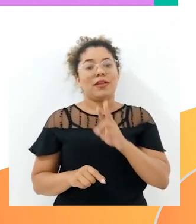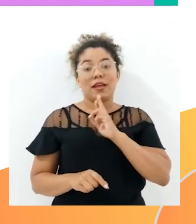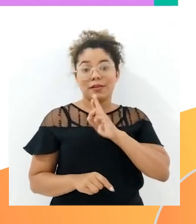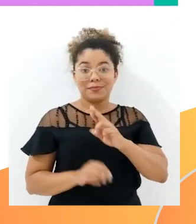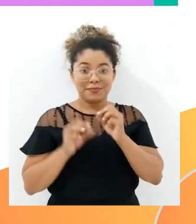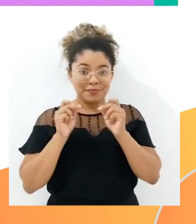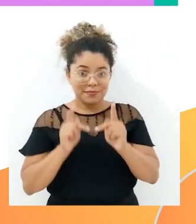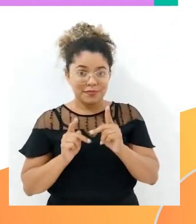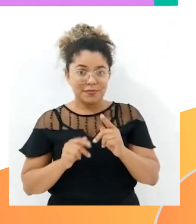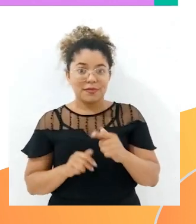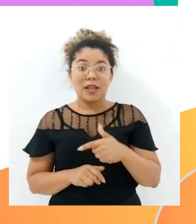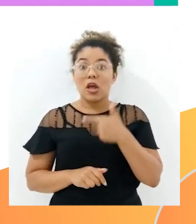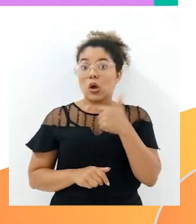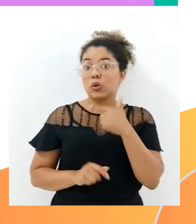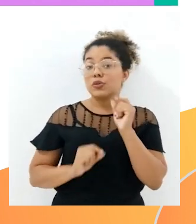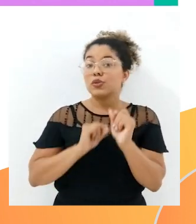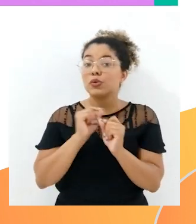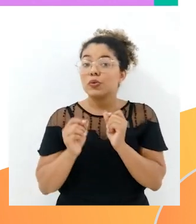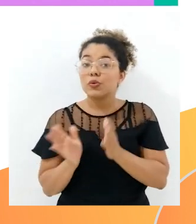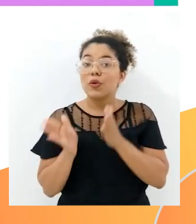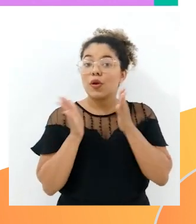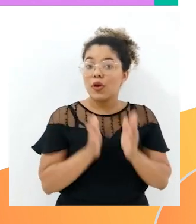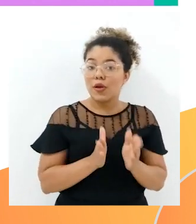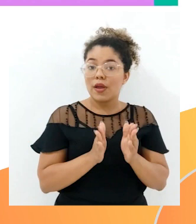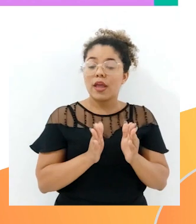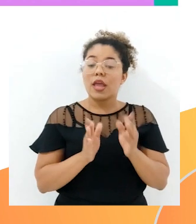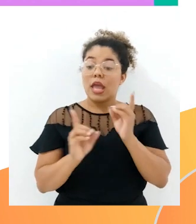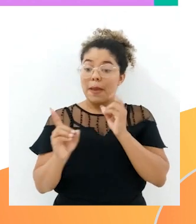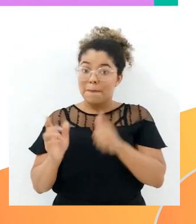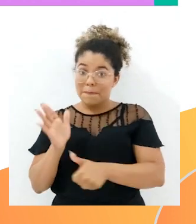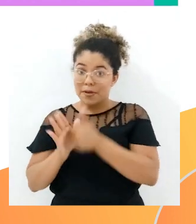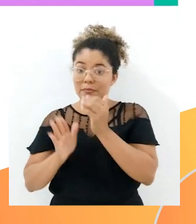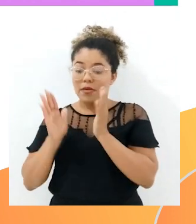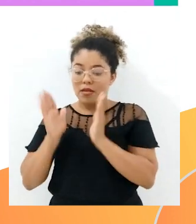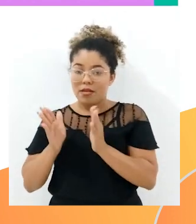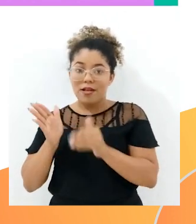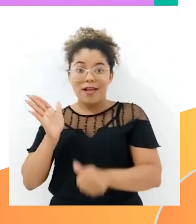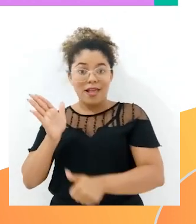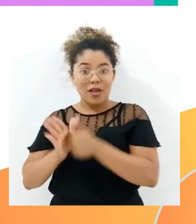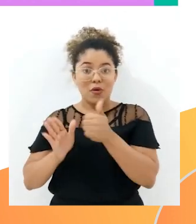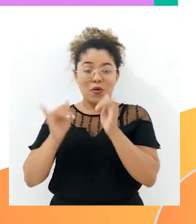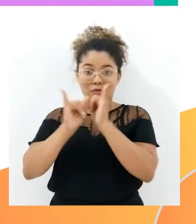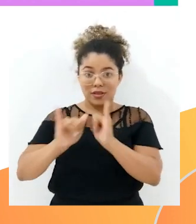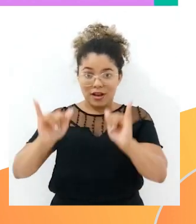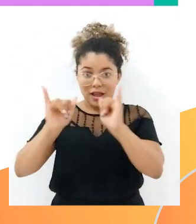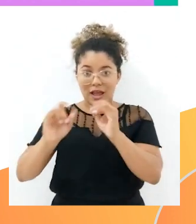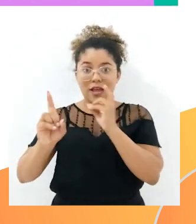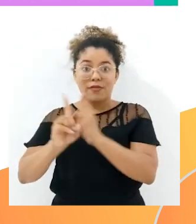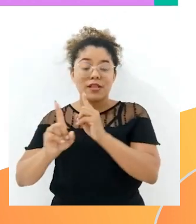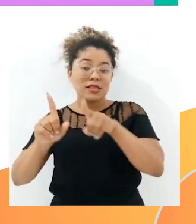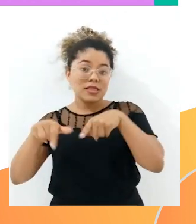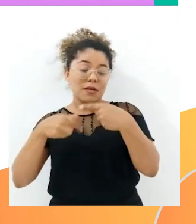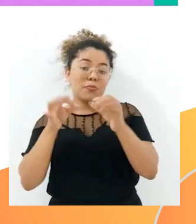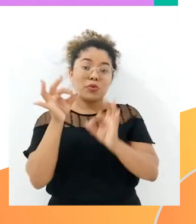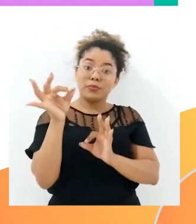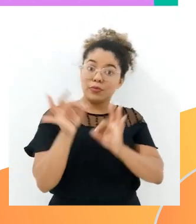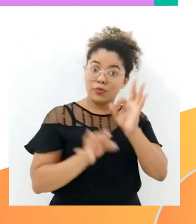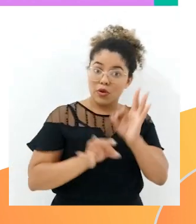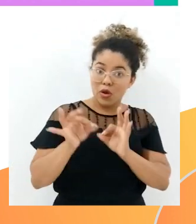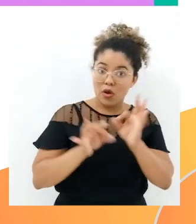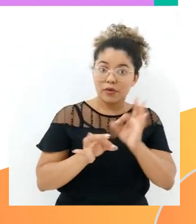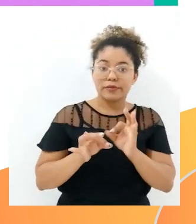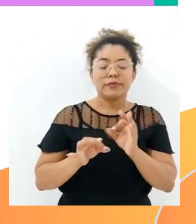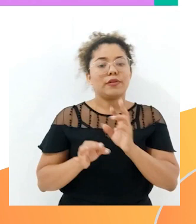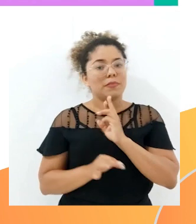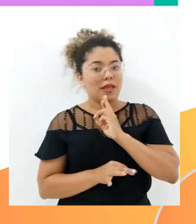O segundo passo, localizamos a informação, após localizar a informação, nós vamos operar, nós vamos